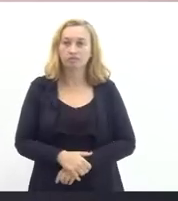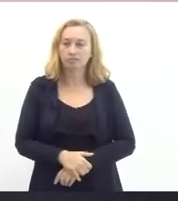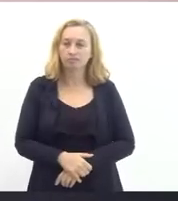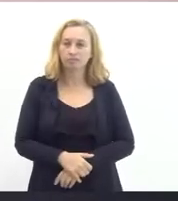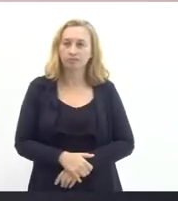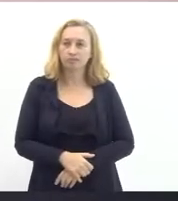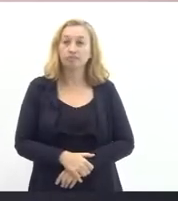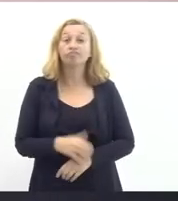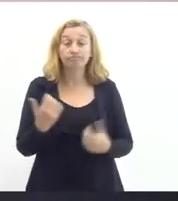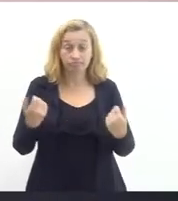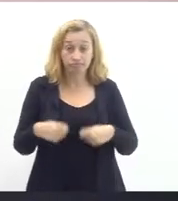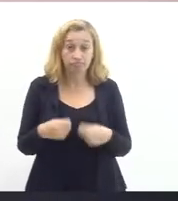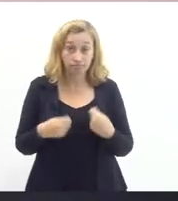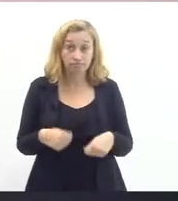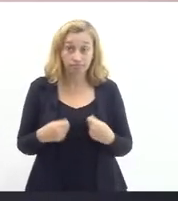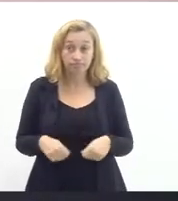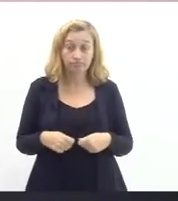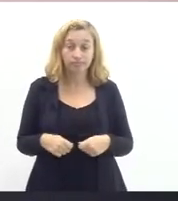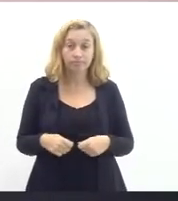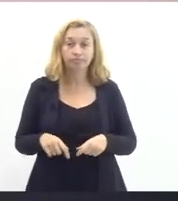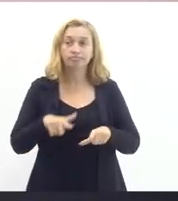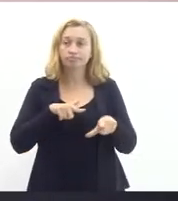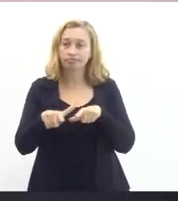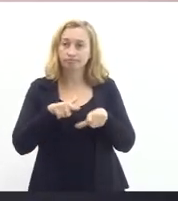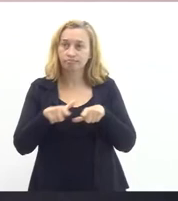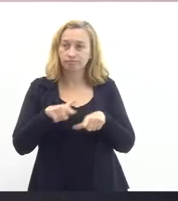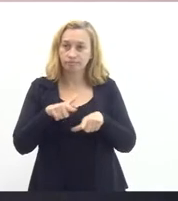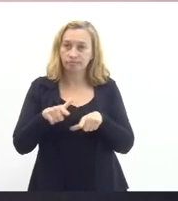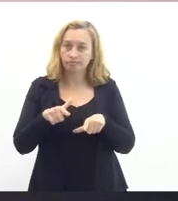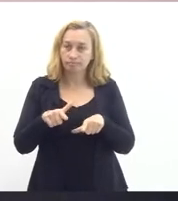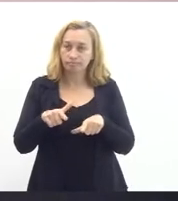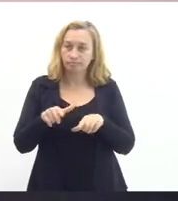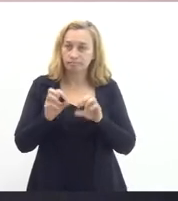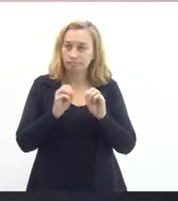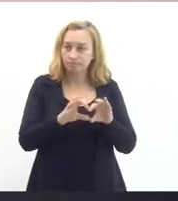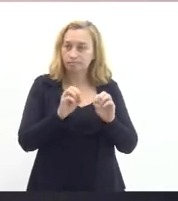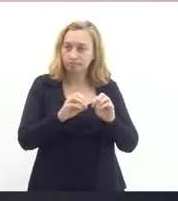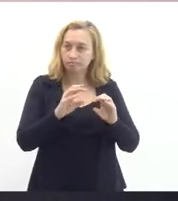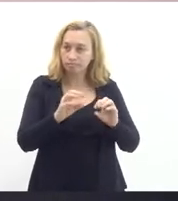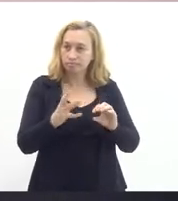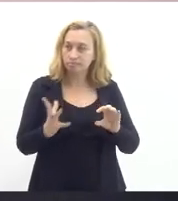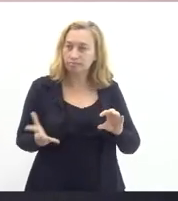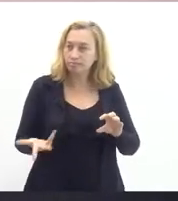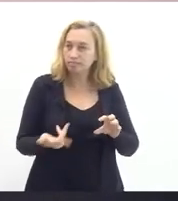é necessário para que o serviço de educação seja entregue à população de forma